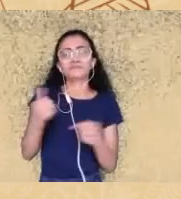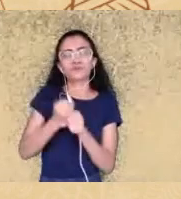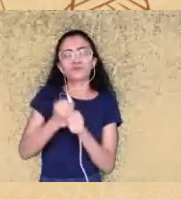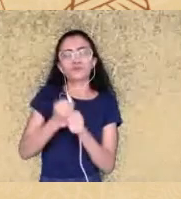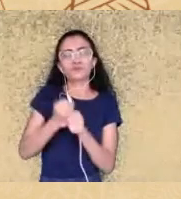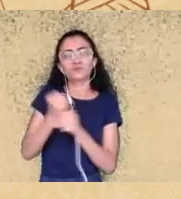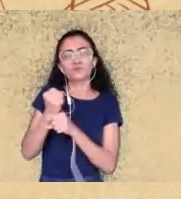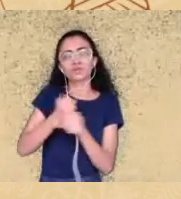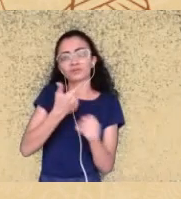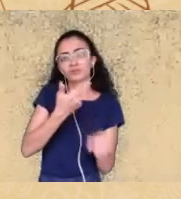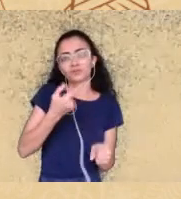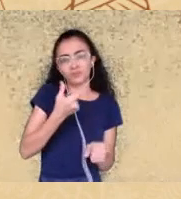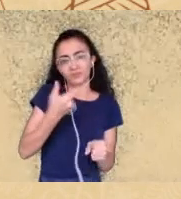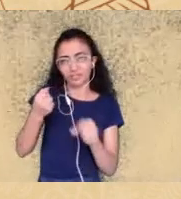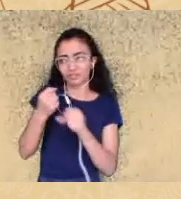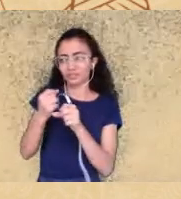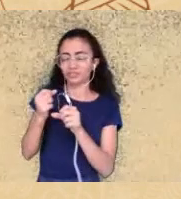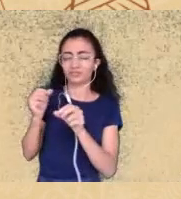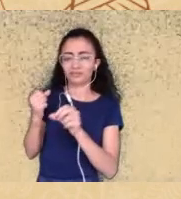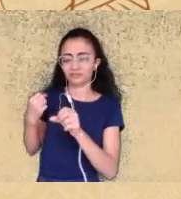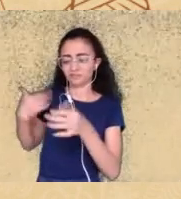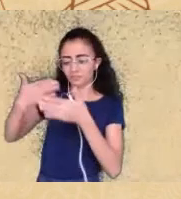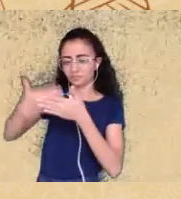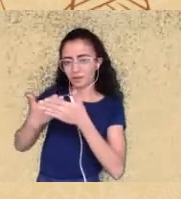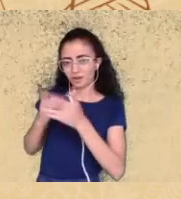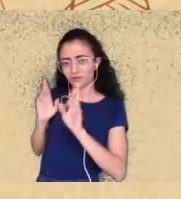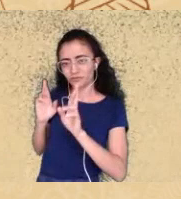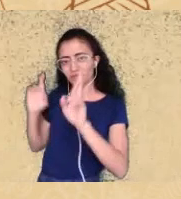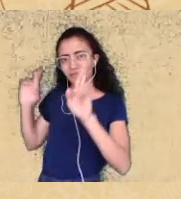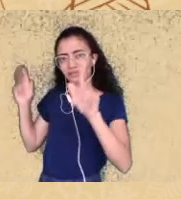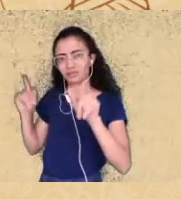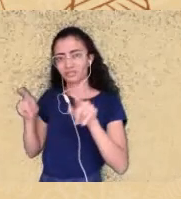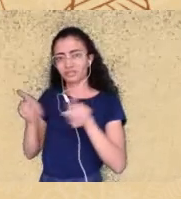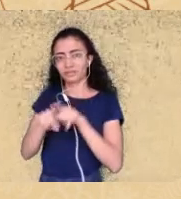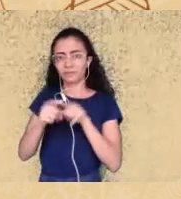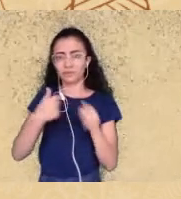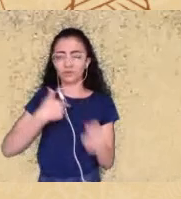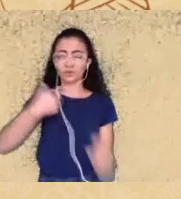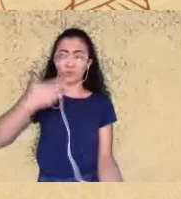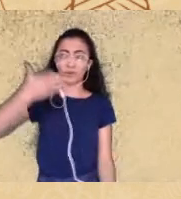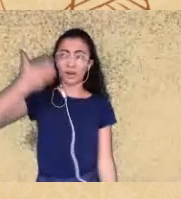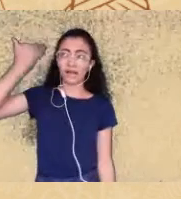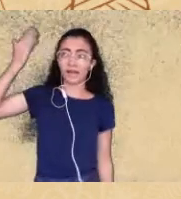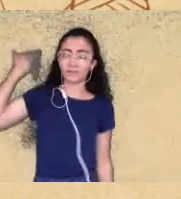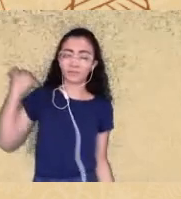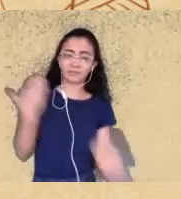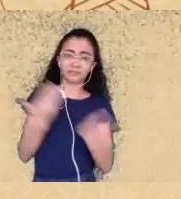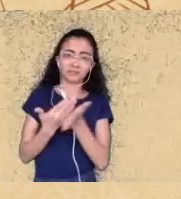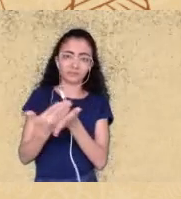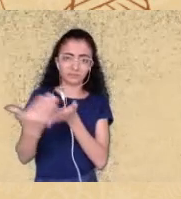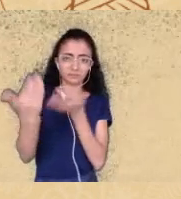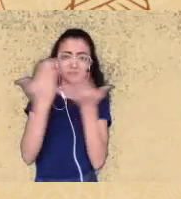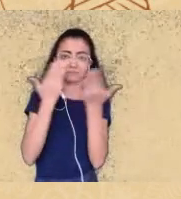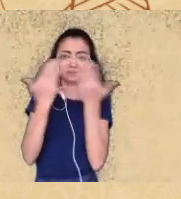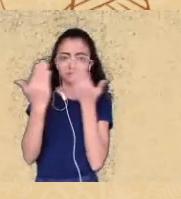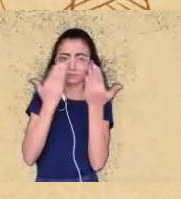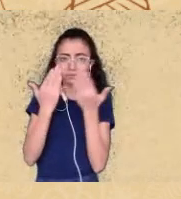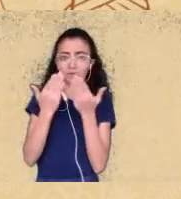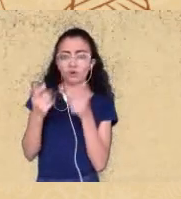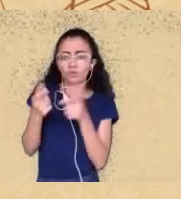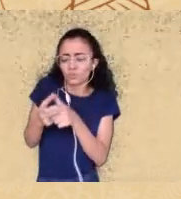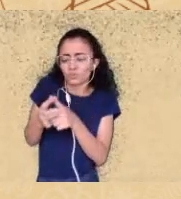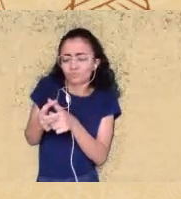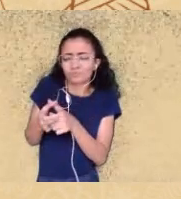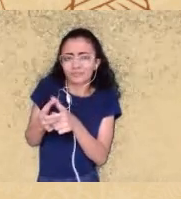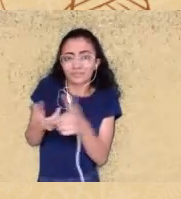comecei no na militância como psicóloga a gente tem um número muito reduzido e hoje a gente tem um número muito maior e a